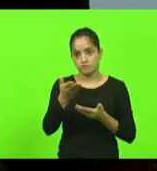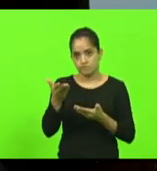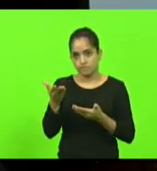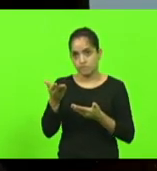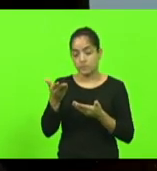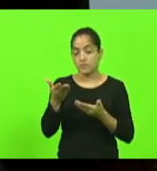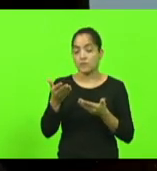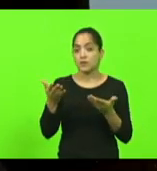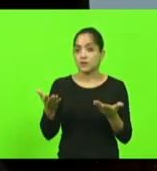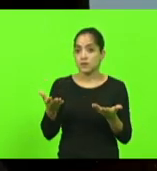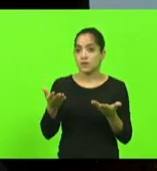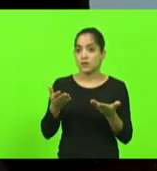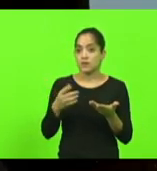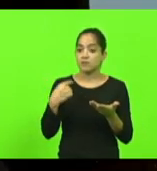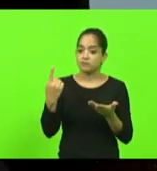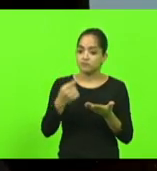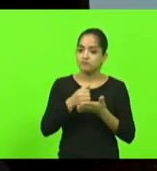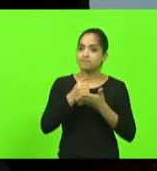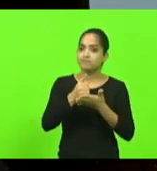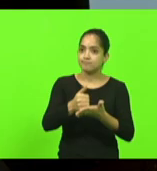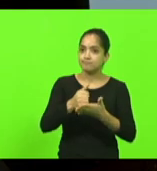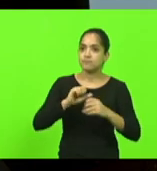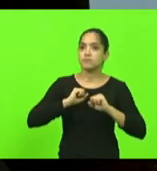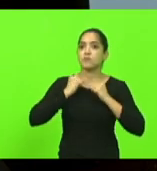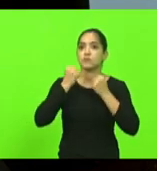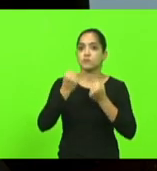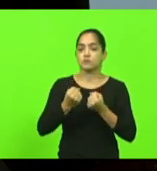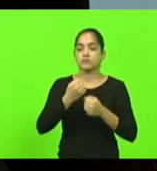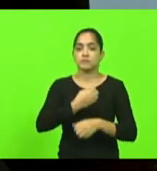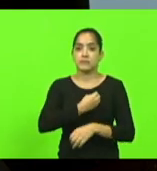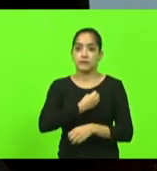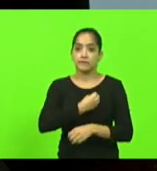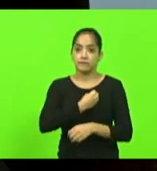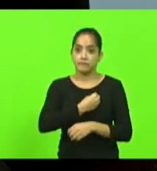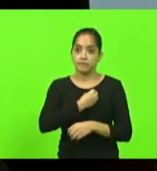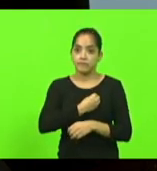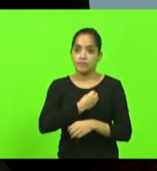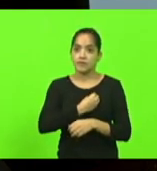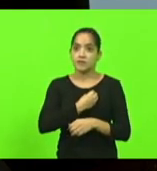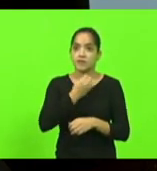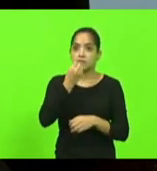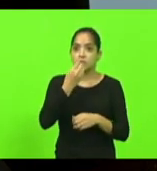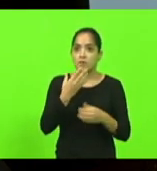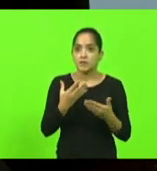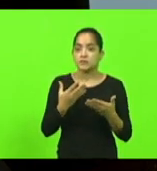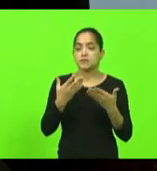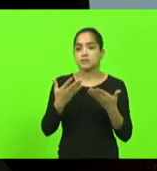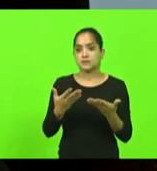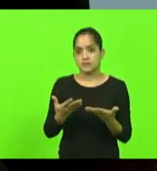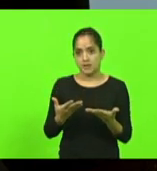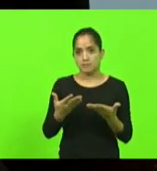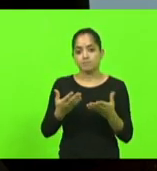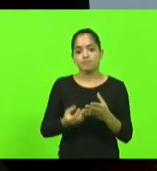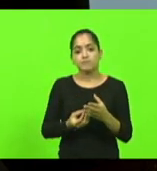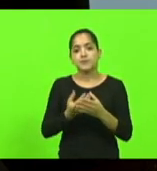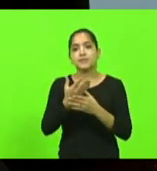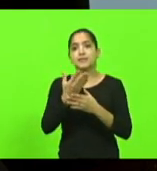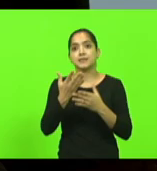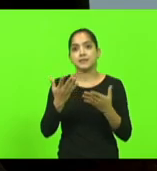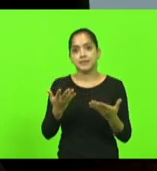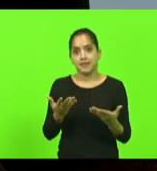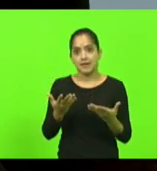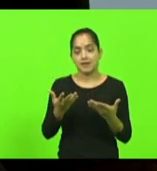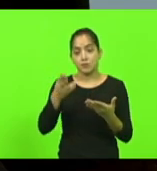contem conosco na defesa da vida do bem-estar para que nós possamos criar sim uma